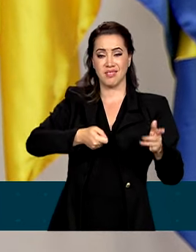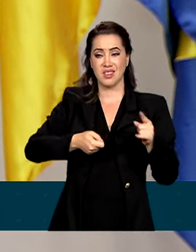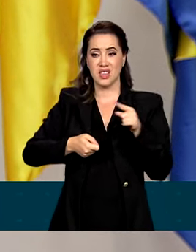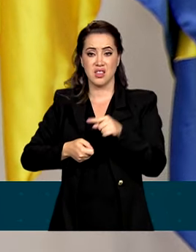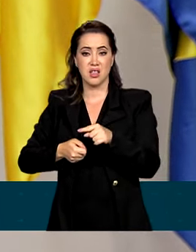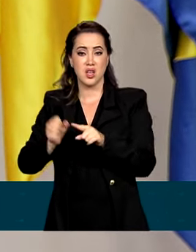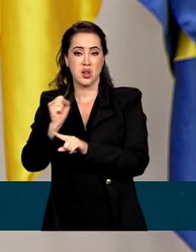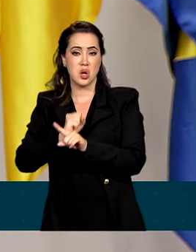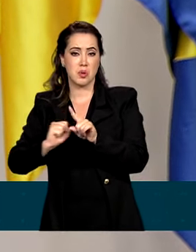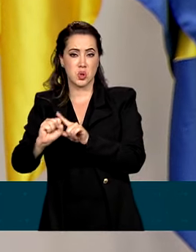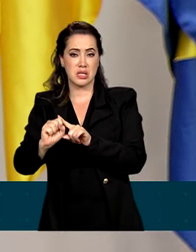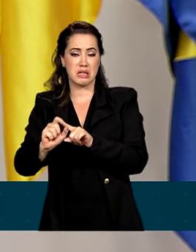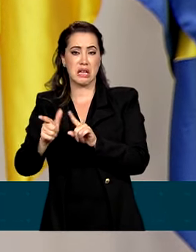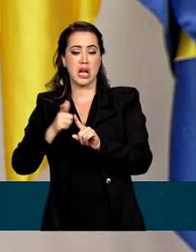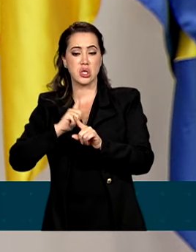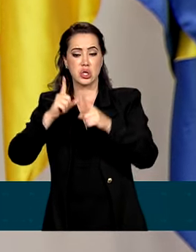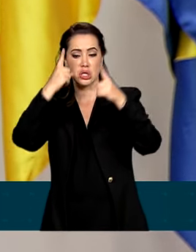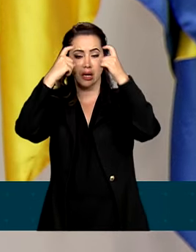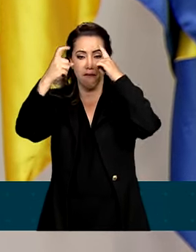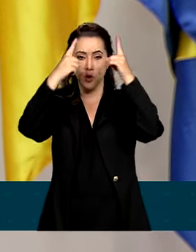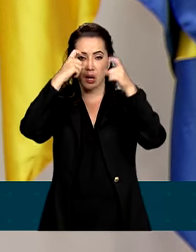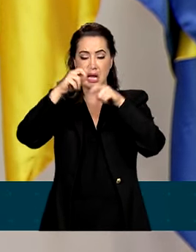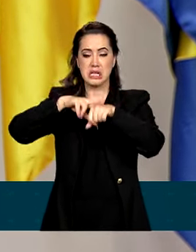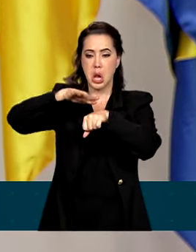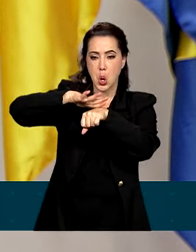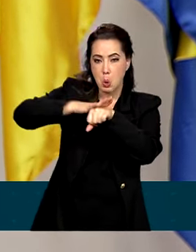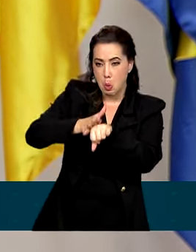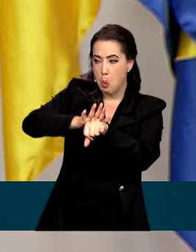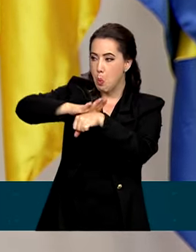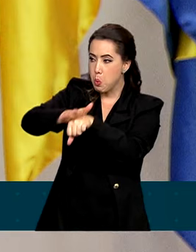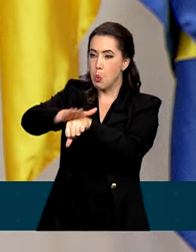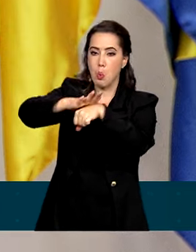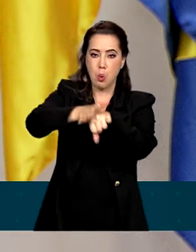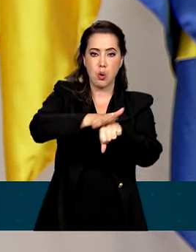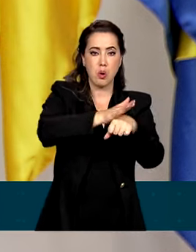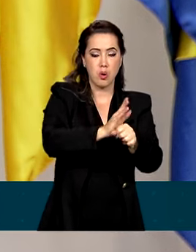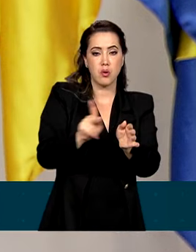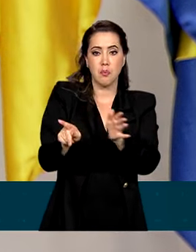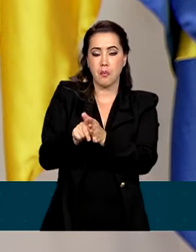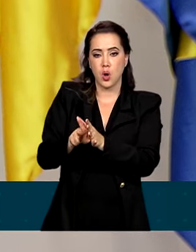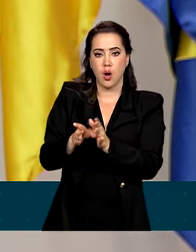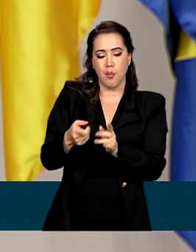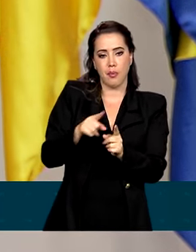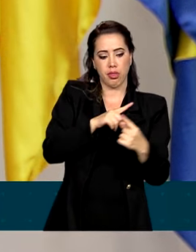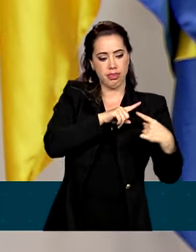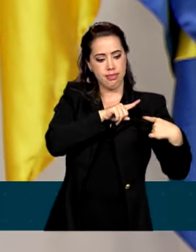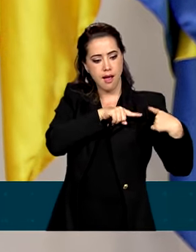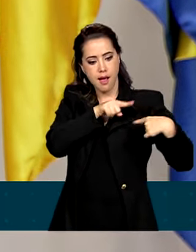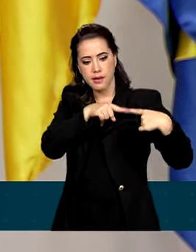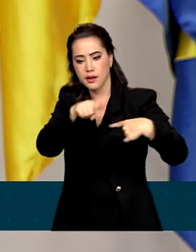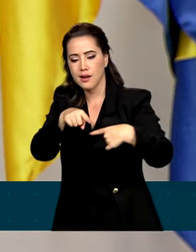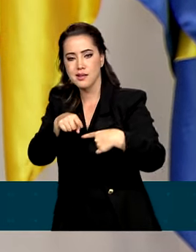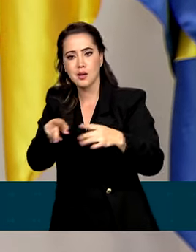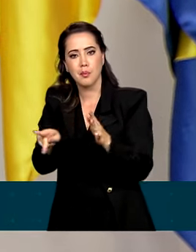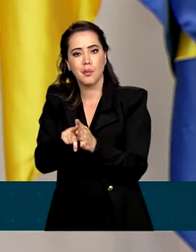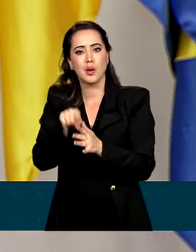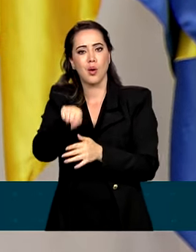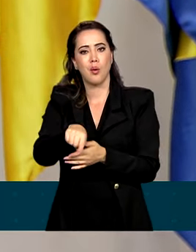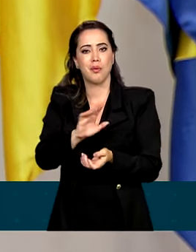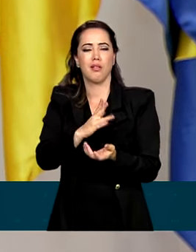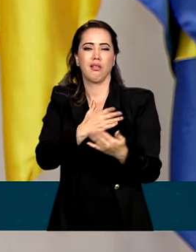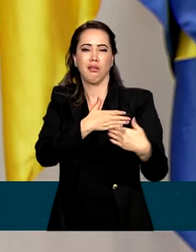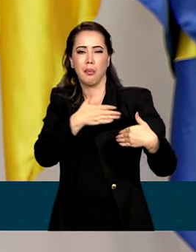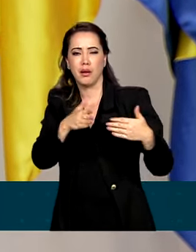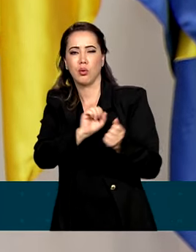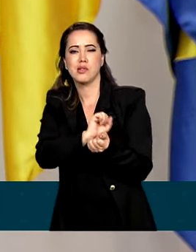violenta e racista do legado do colonialismo, da escravidão, que só em parte